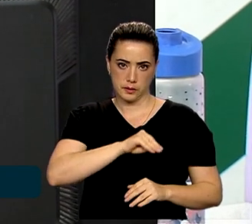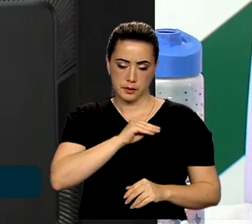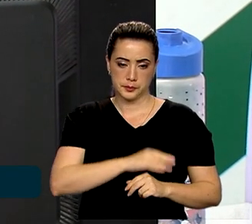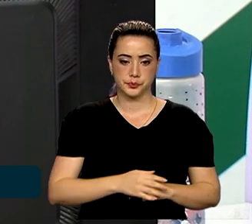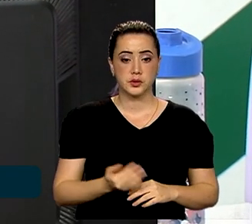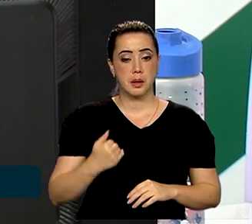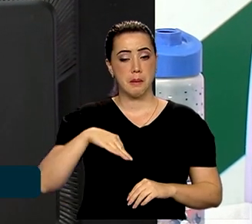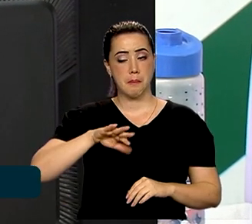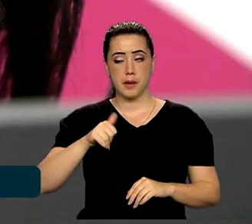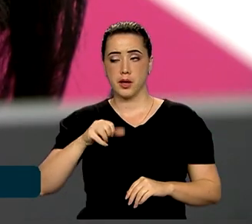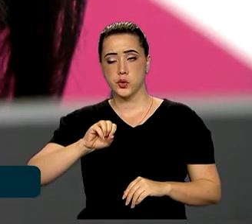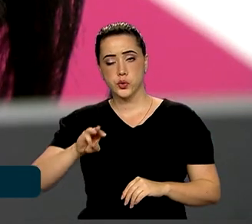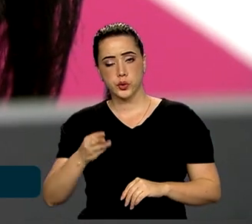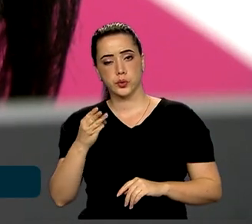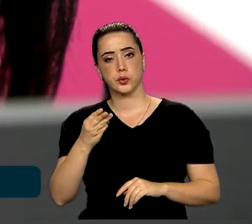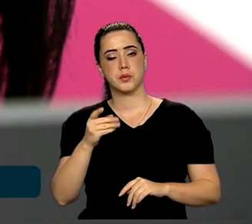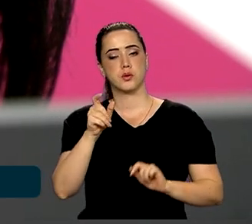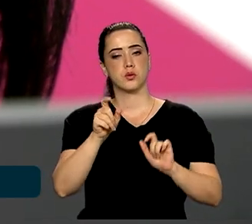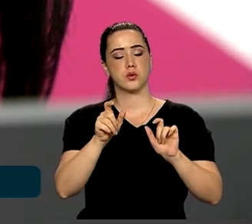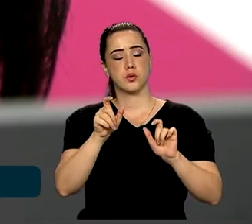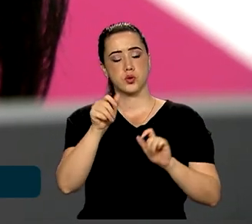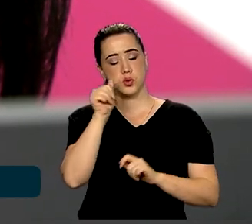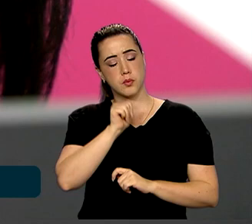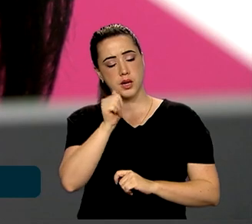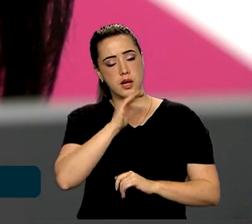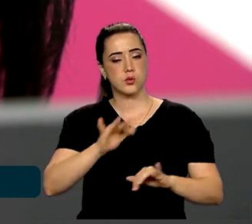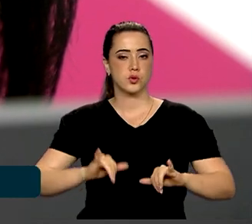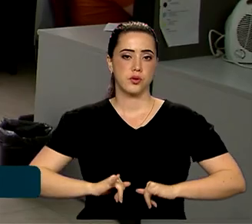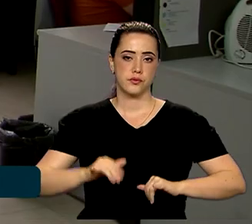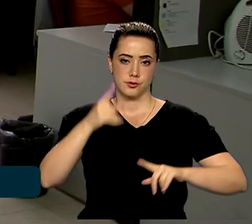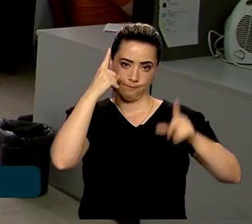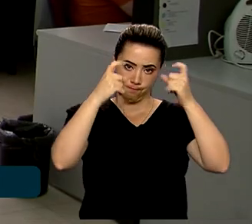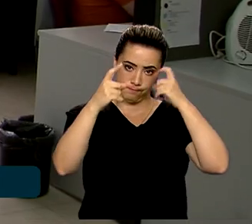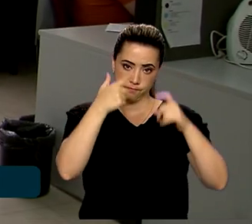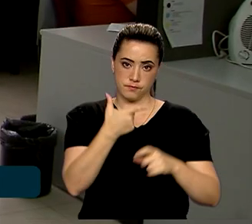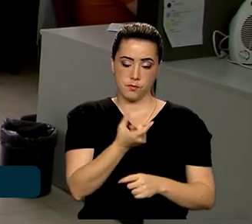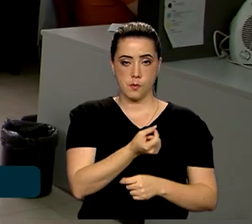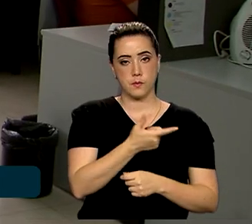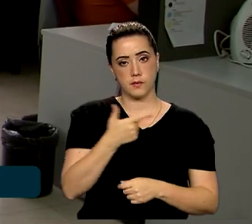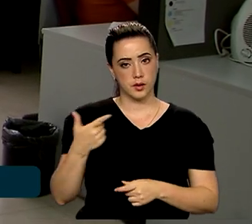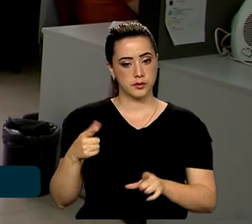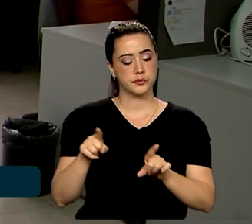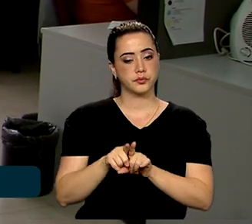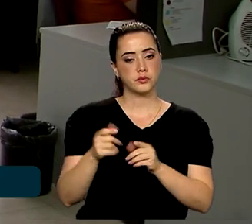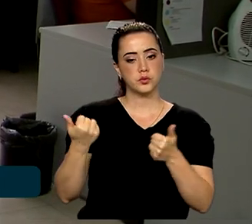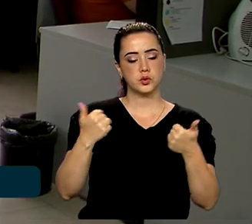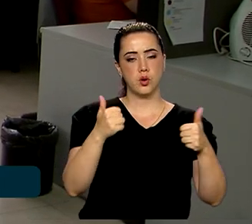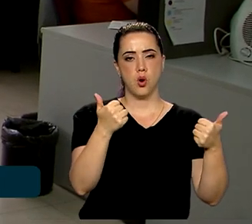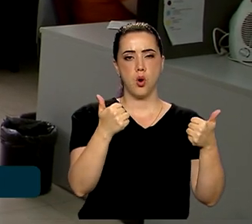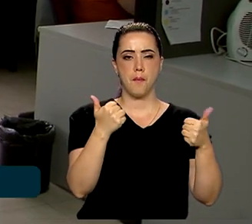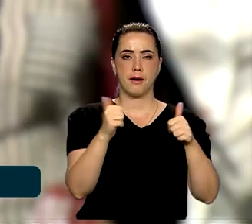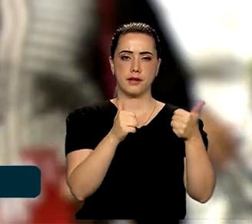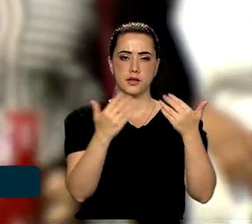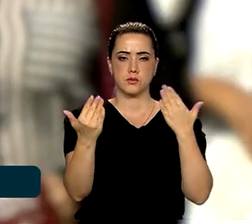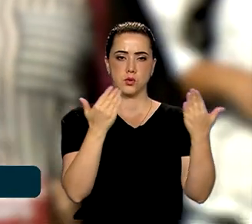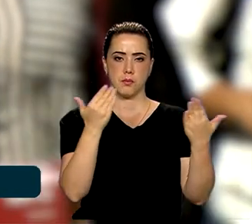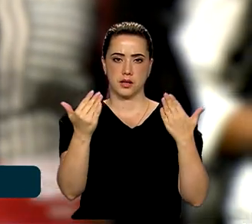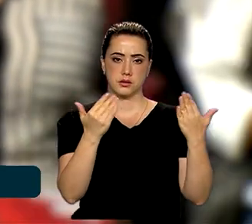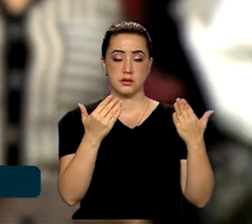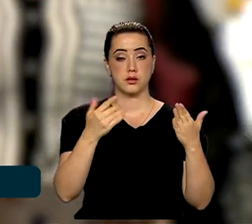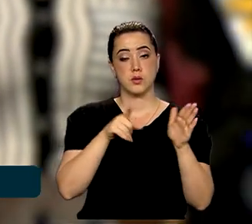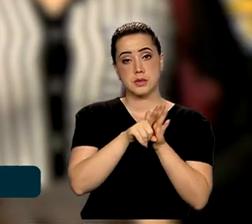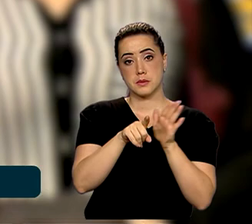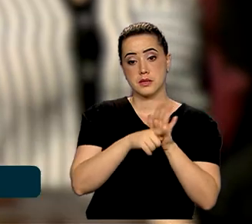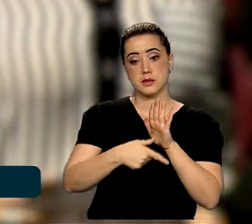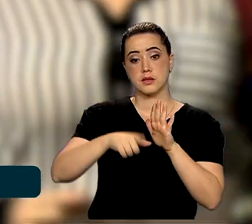mulheres sofreram alguma forma de violência em 2022. Em comparação com as pesquisas anteriores, todos os